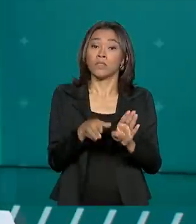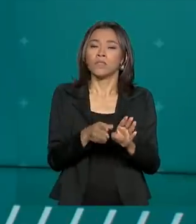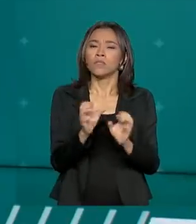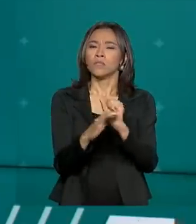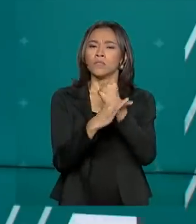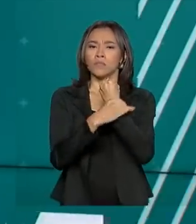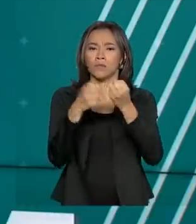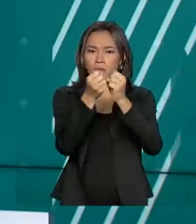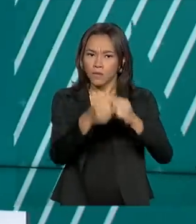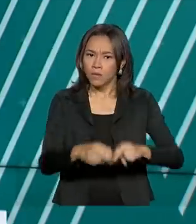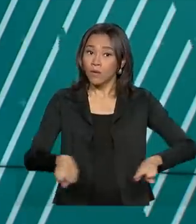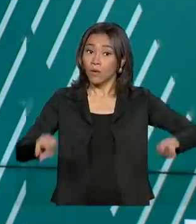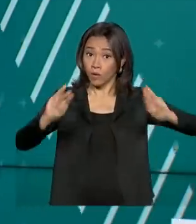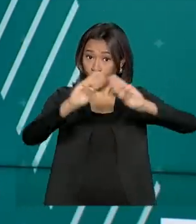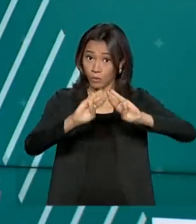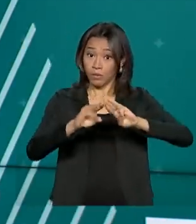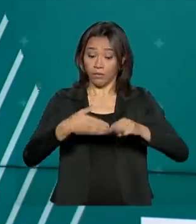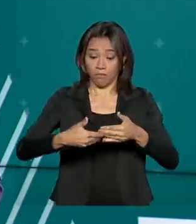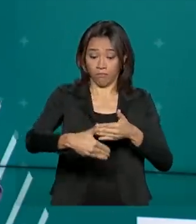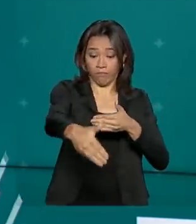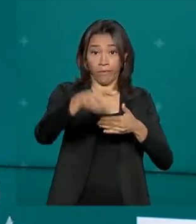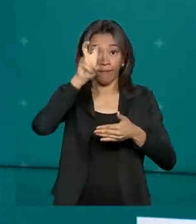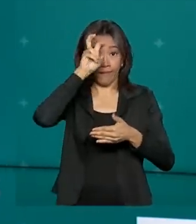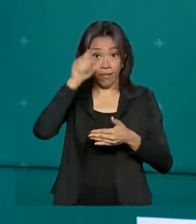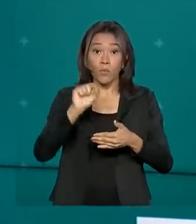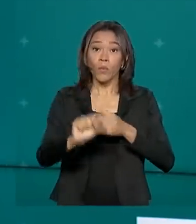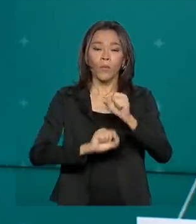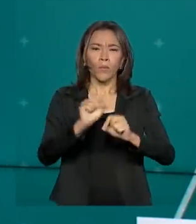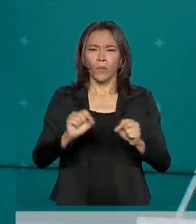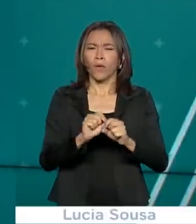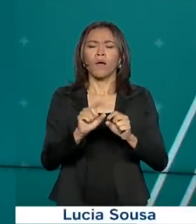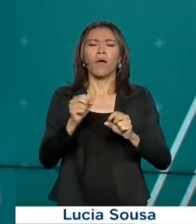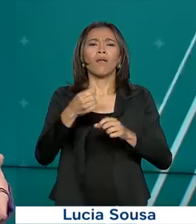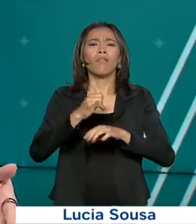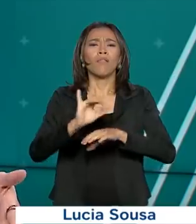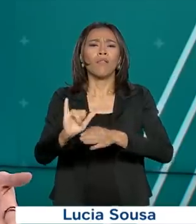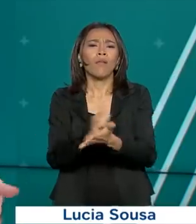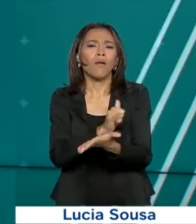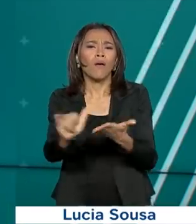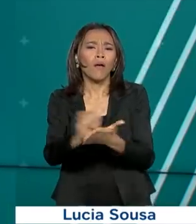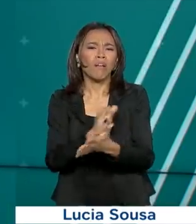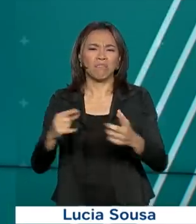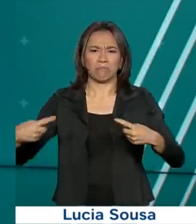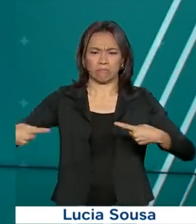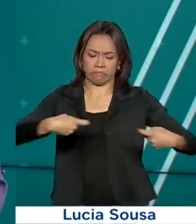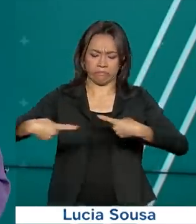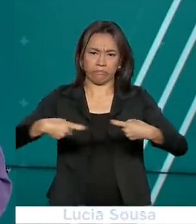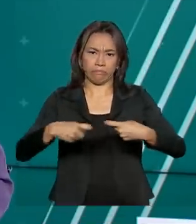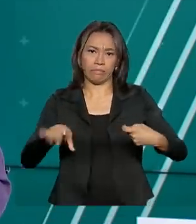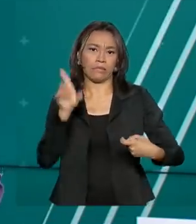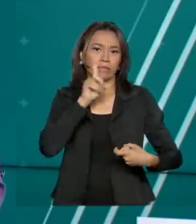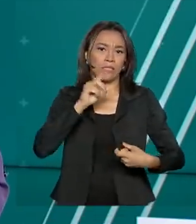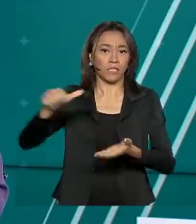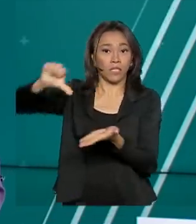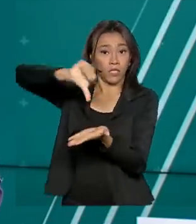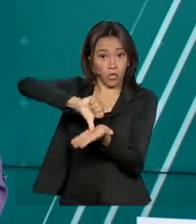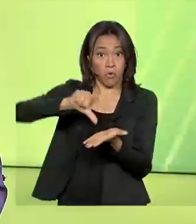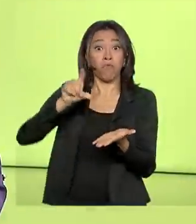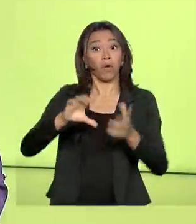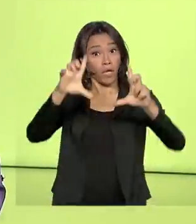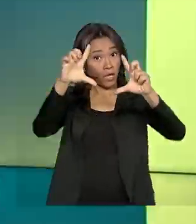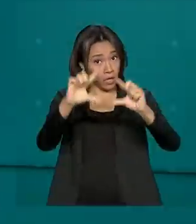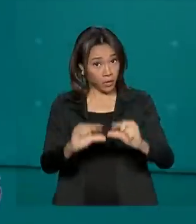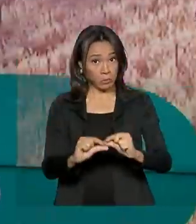reúne nesta quinta-feira em Nova Iorque para discutir a crise do Irã. A tensão entre Teheran e Washington foi reduzida